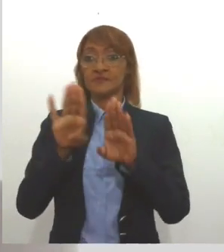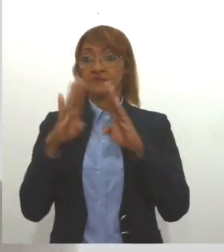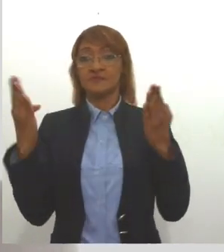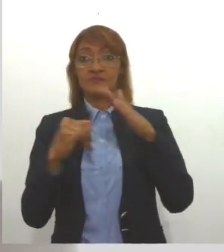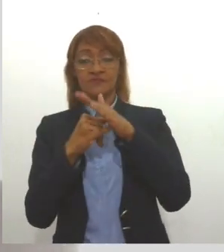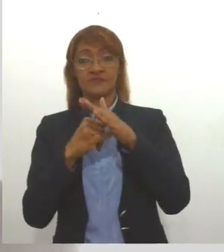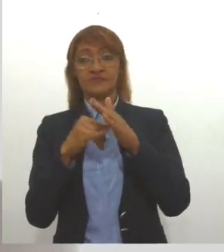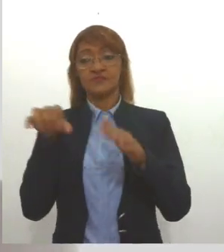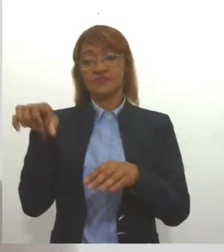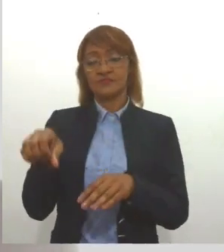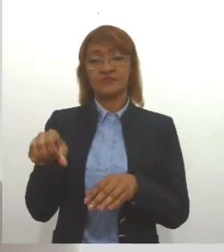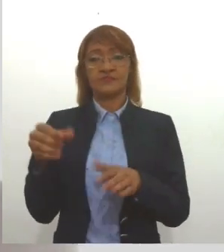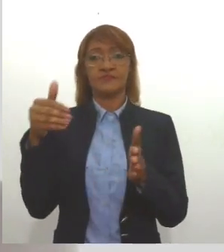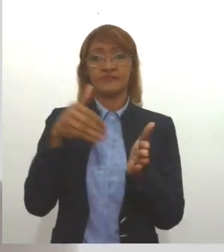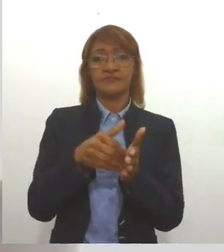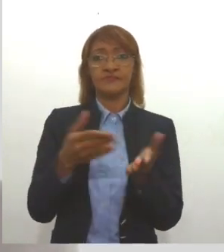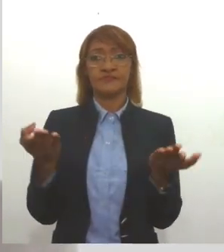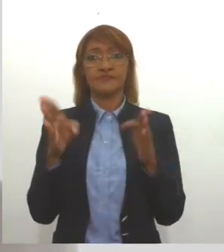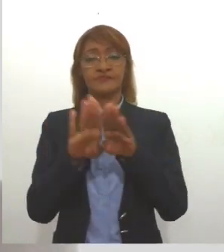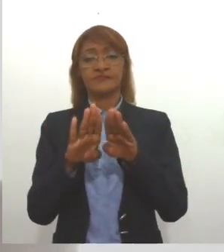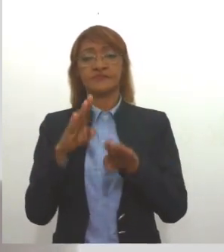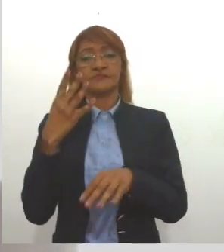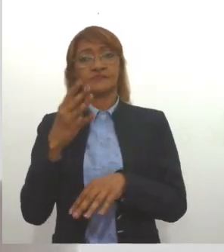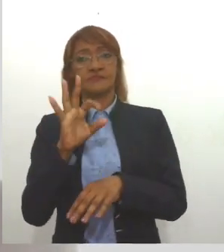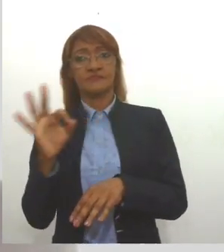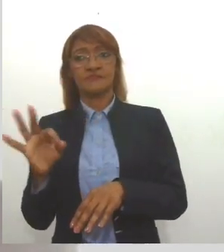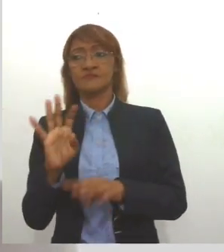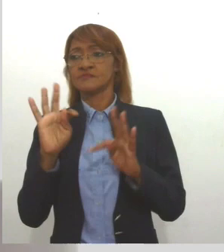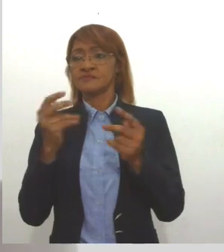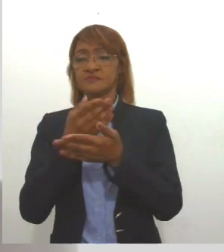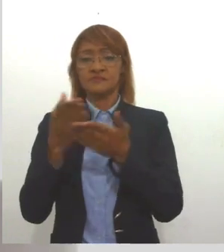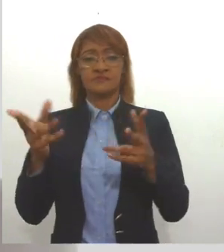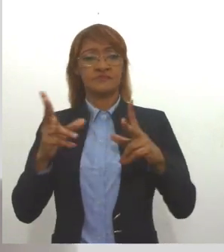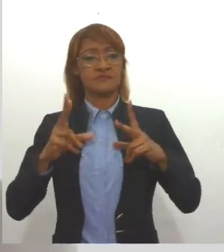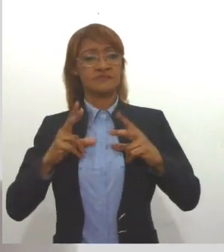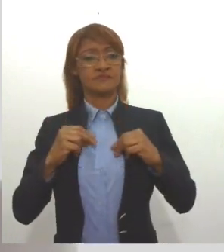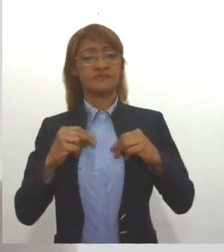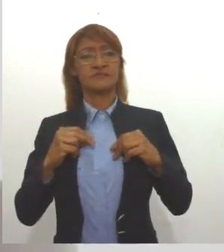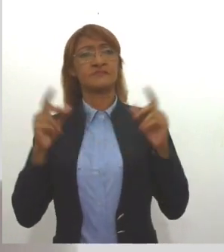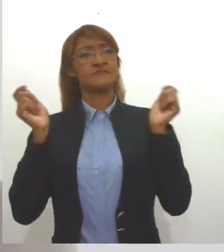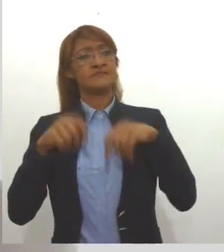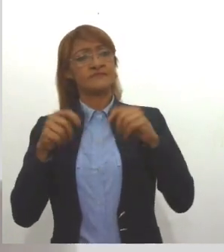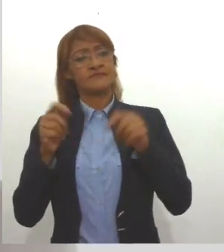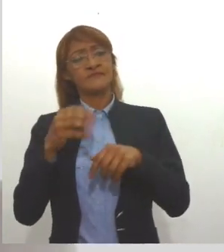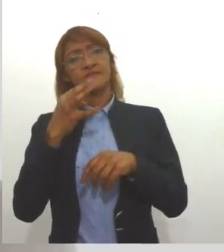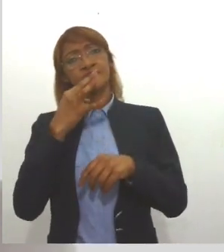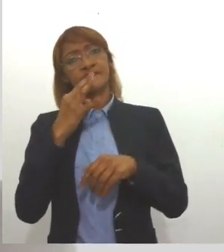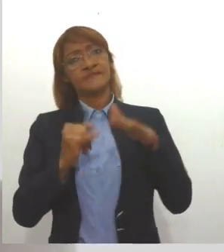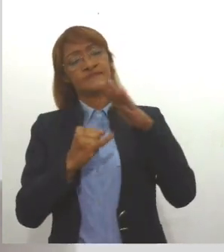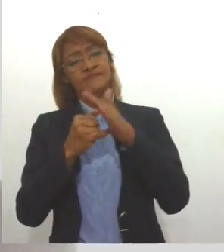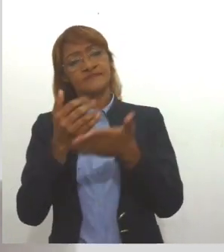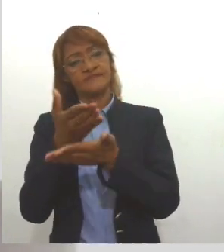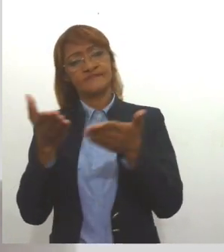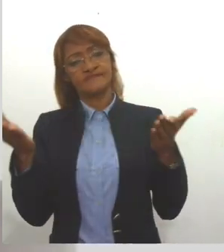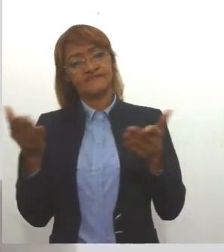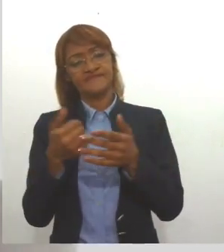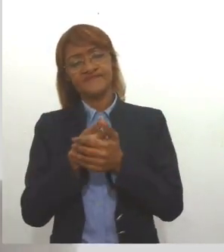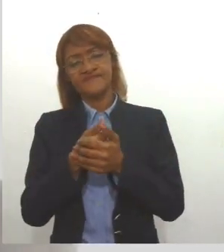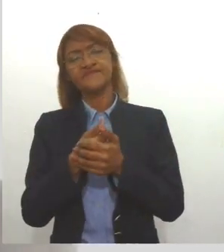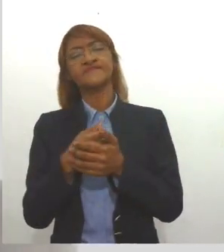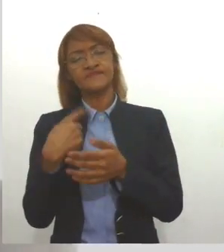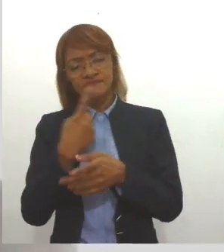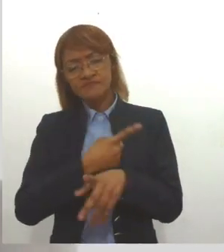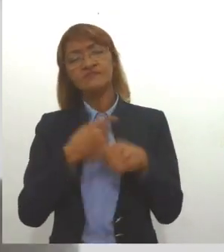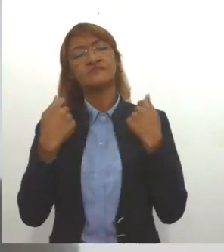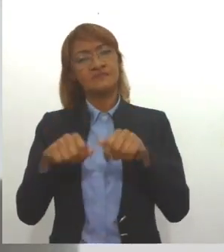tem as meninas lá de braços abertas para receber, tirem um tempinho, vão conhecer a nossa instituição, mas nós estamos necessitando